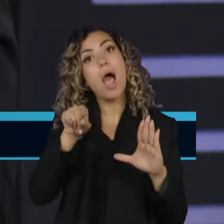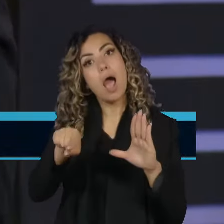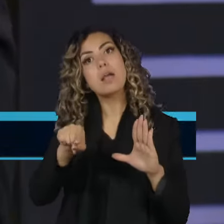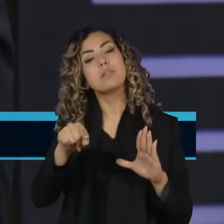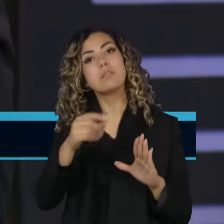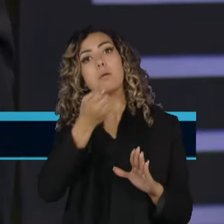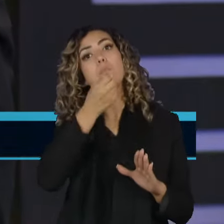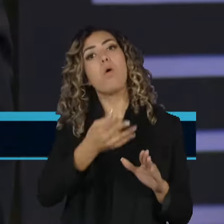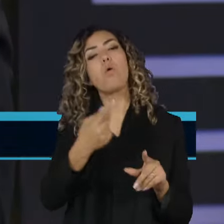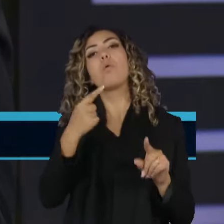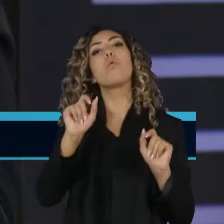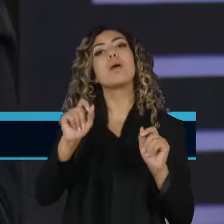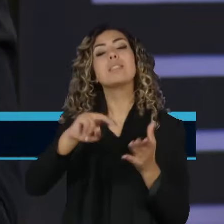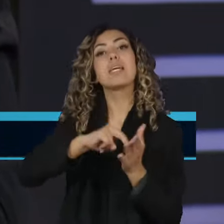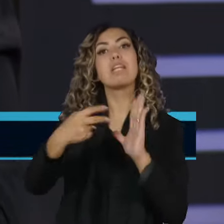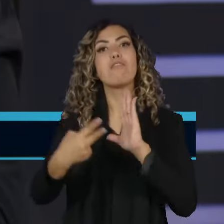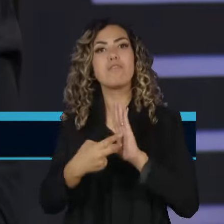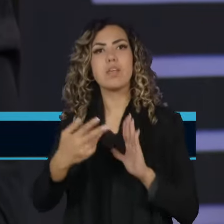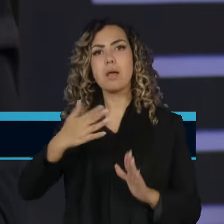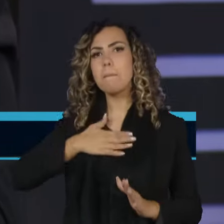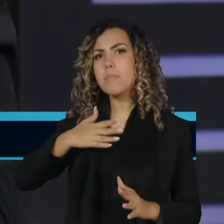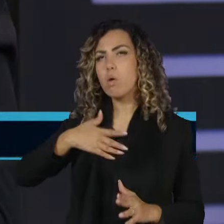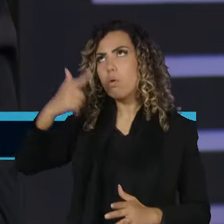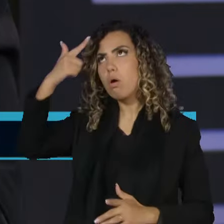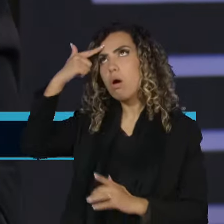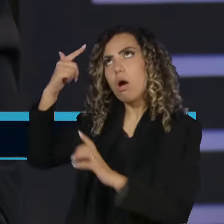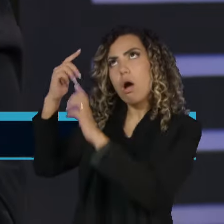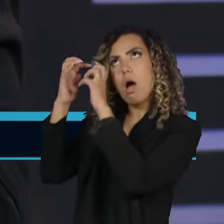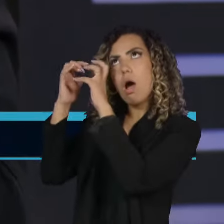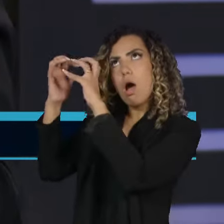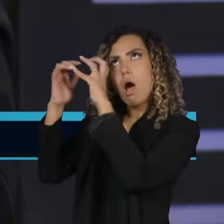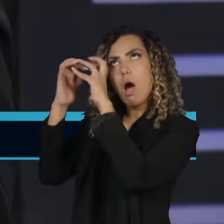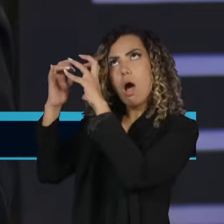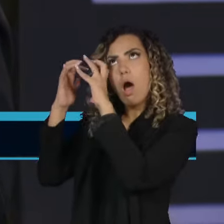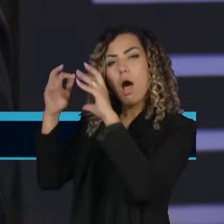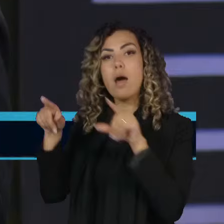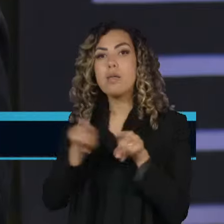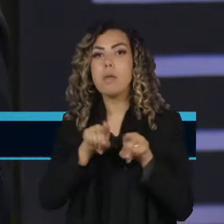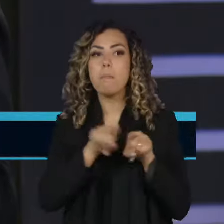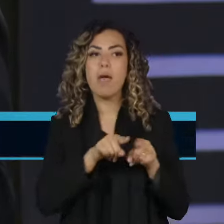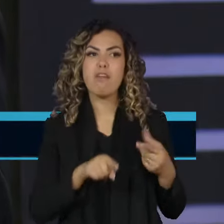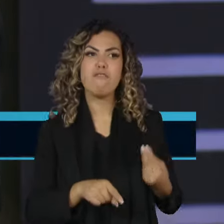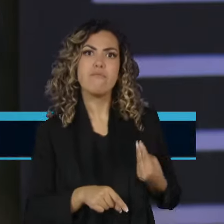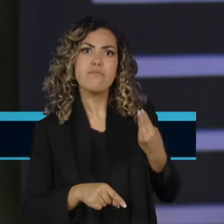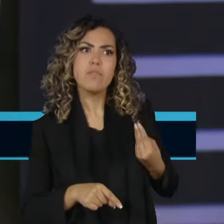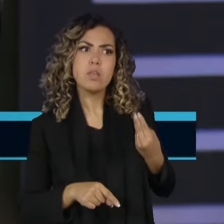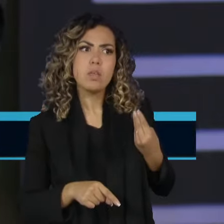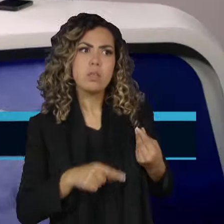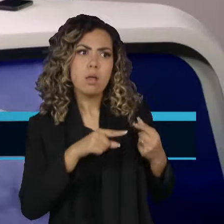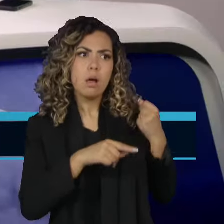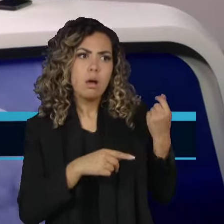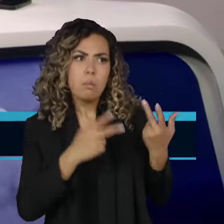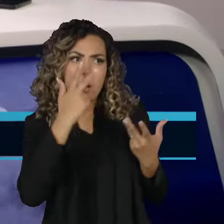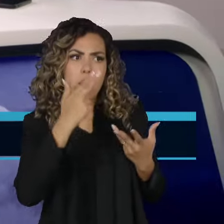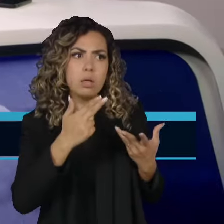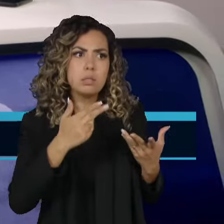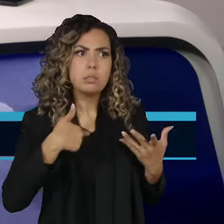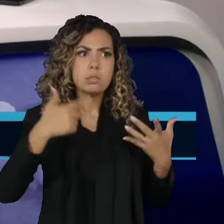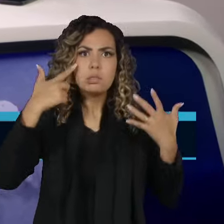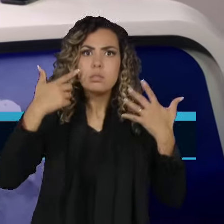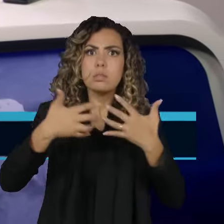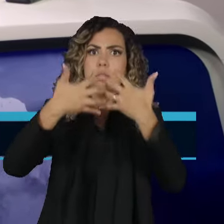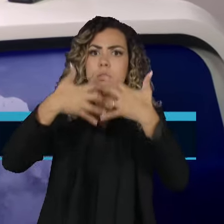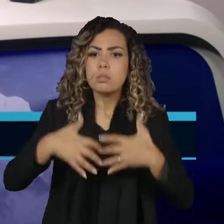nossa cisudez de um lado e a gravidade da vida de outro fica um pouco suspensa. Faz bem, desde que não seja